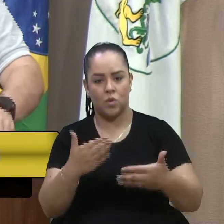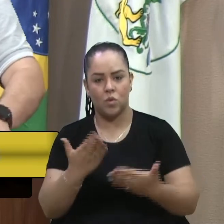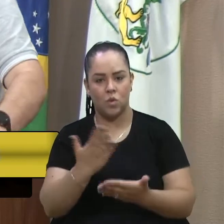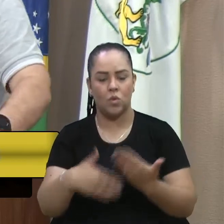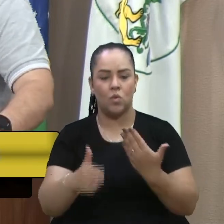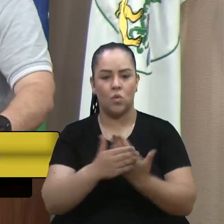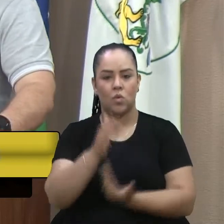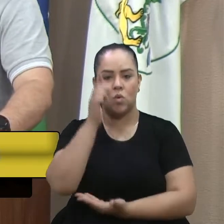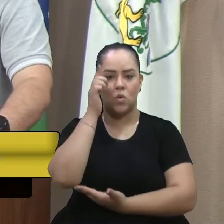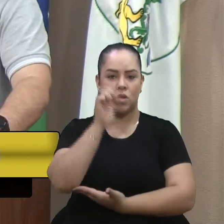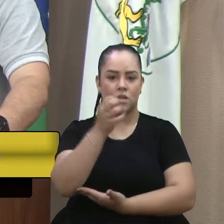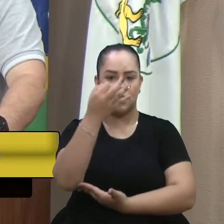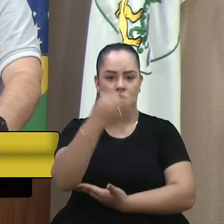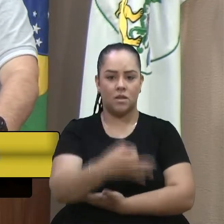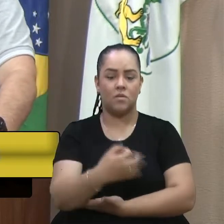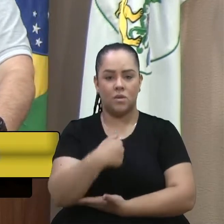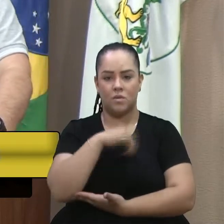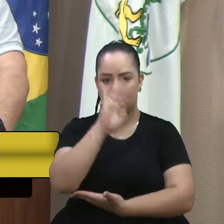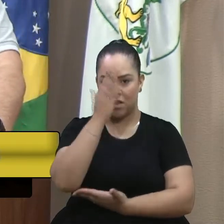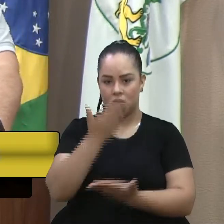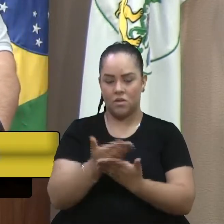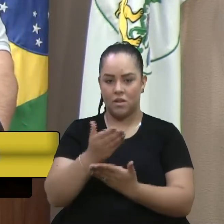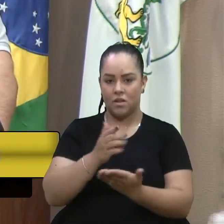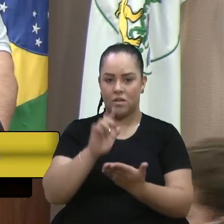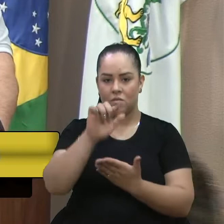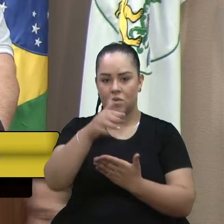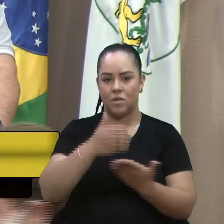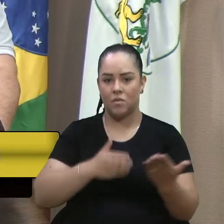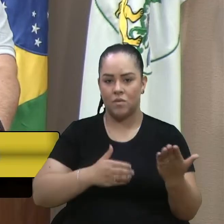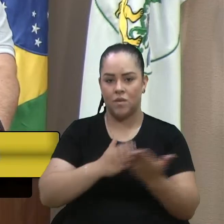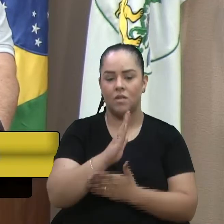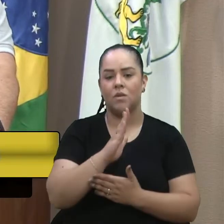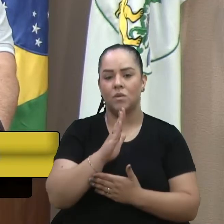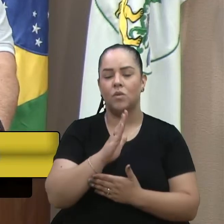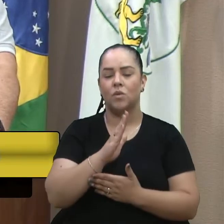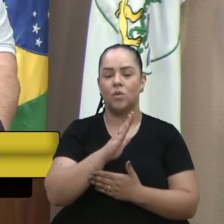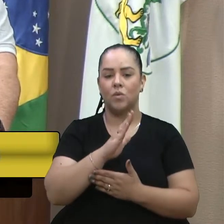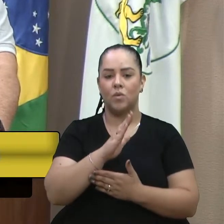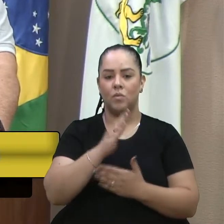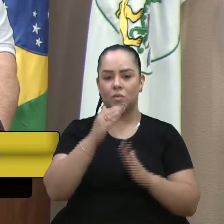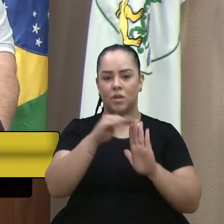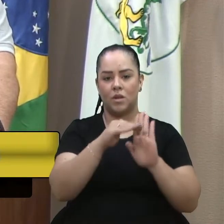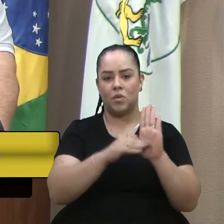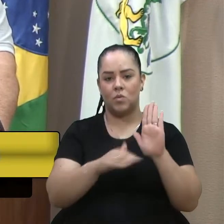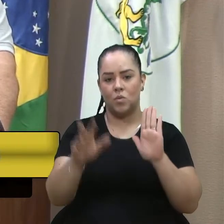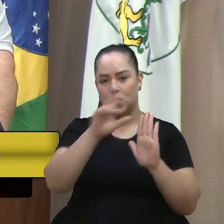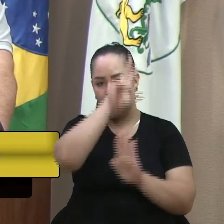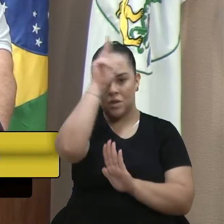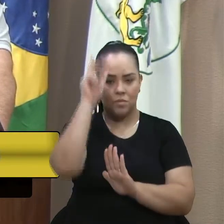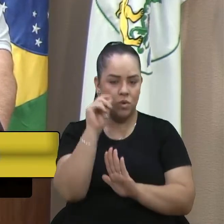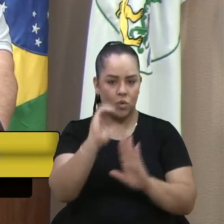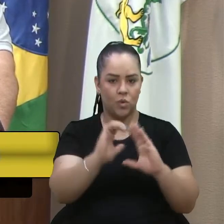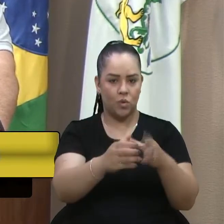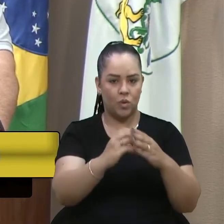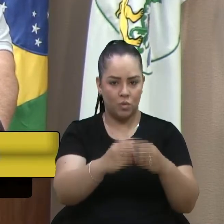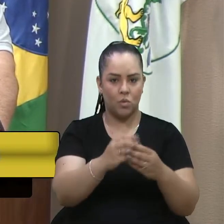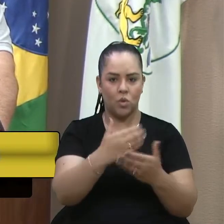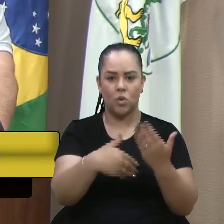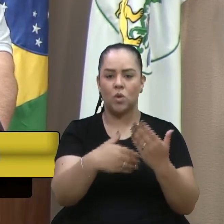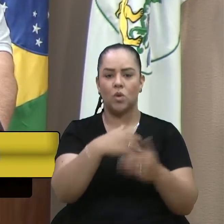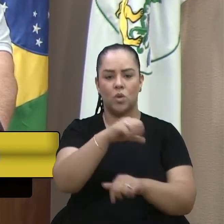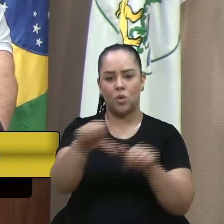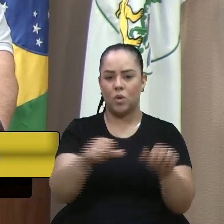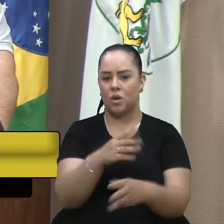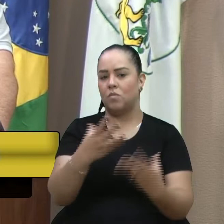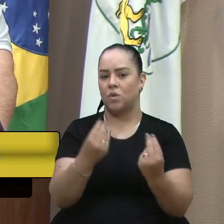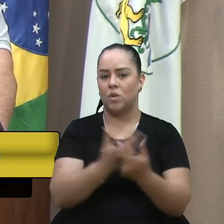ganhar e eu tenho certeza que através da aprovação do plano municipal de turismo hoje muito começa a mudar com definição de marca que eu sei que